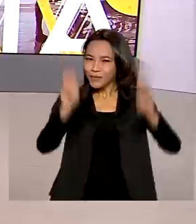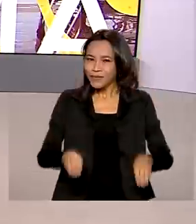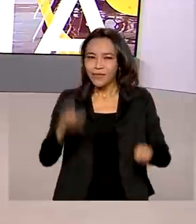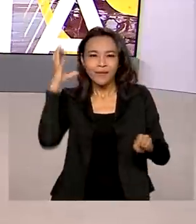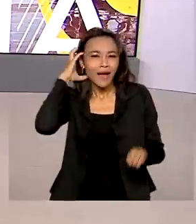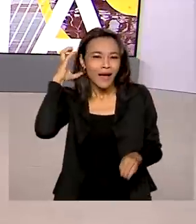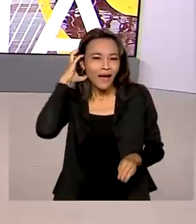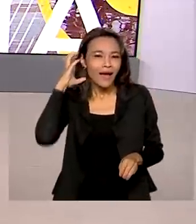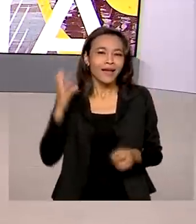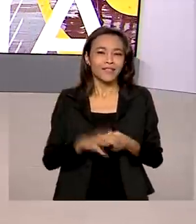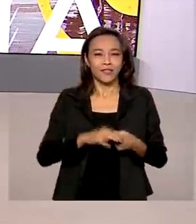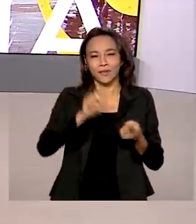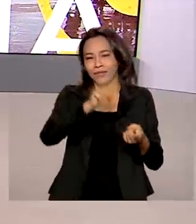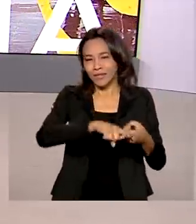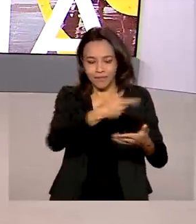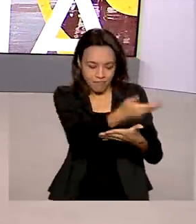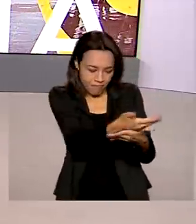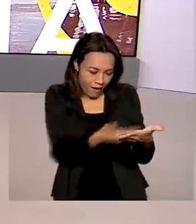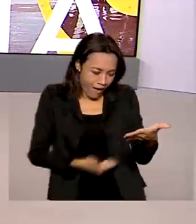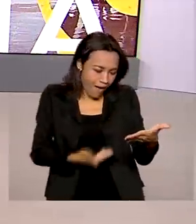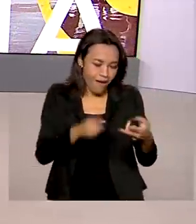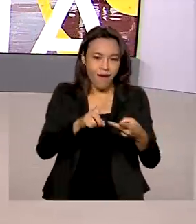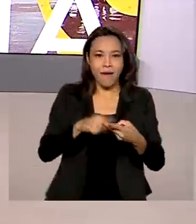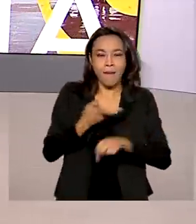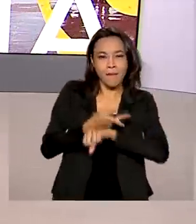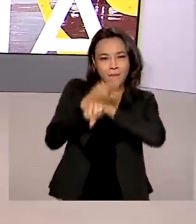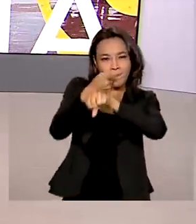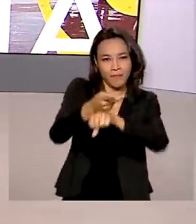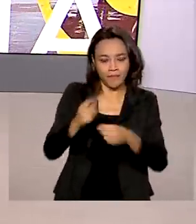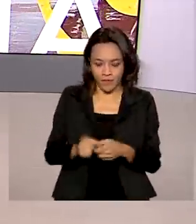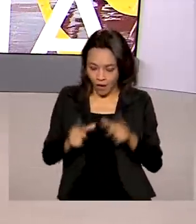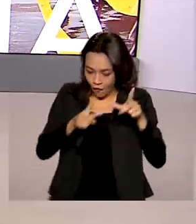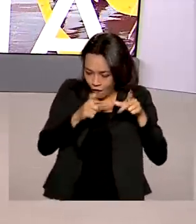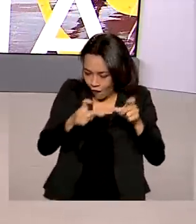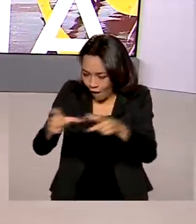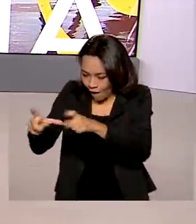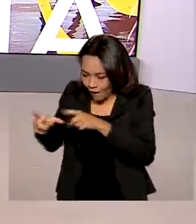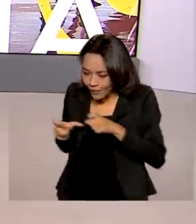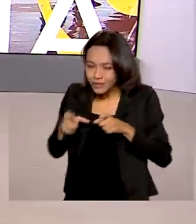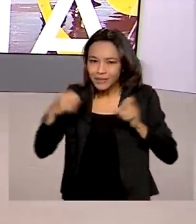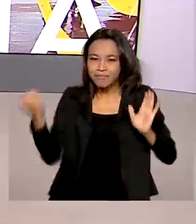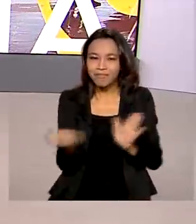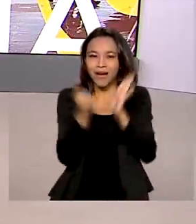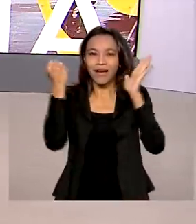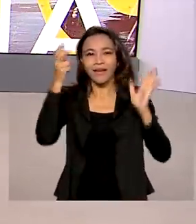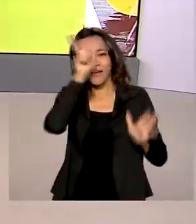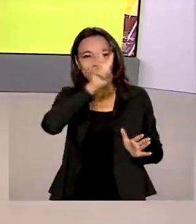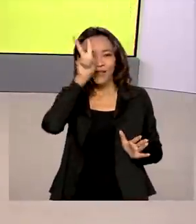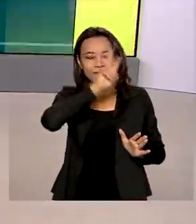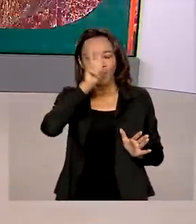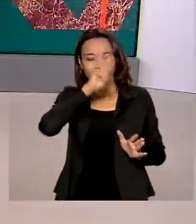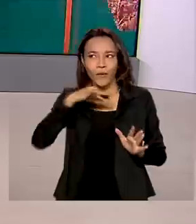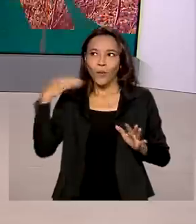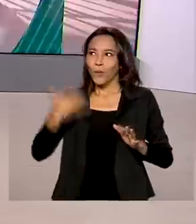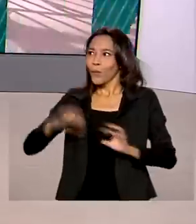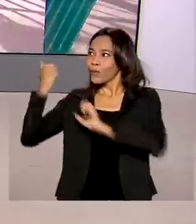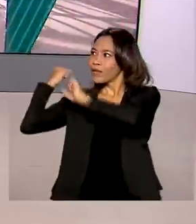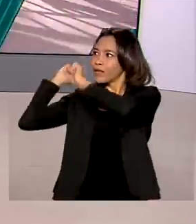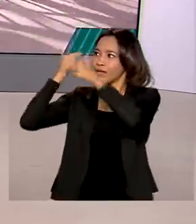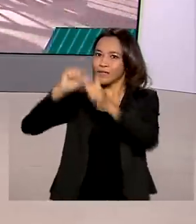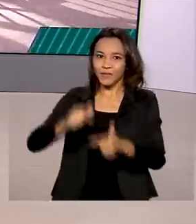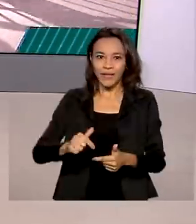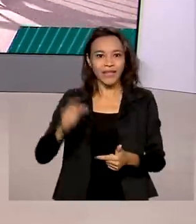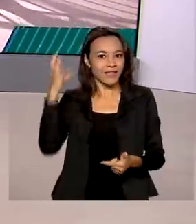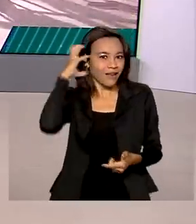lugar peças, roteiros, prêmios e fotografias que marcam a história de uma das emissoras mais tradicionais do país